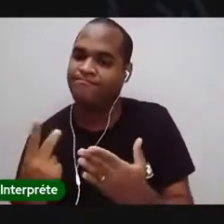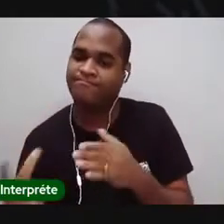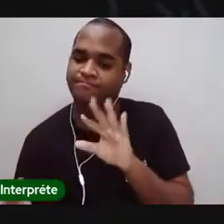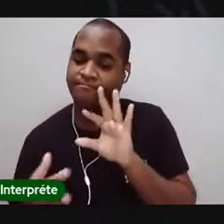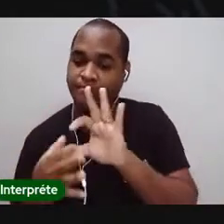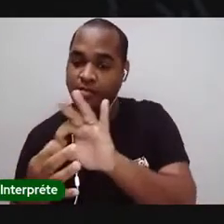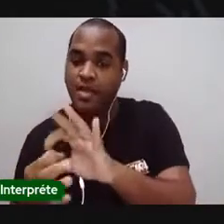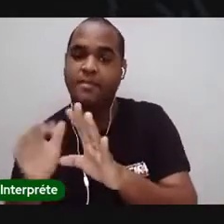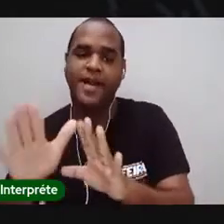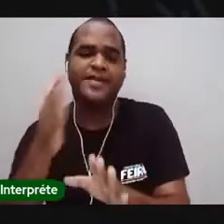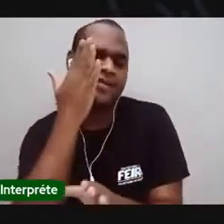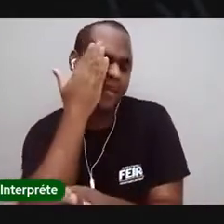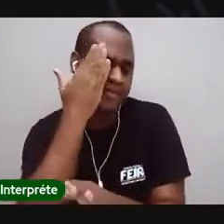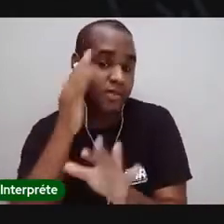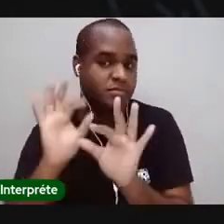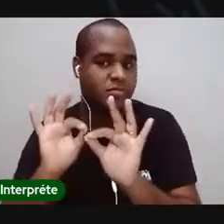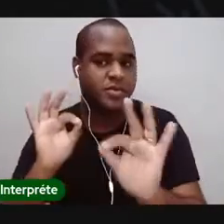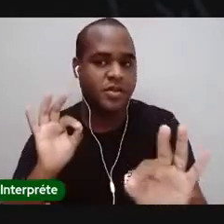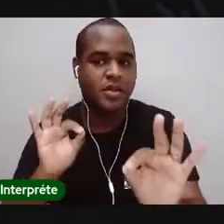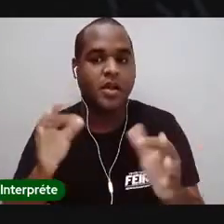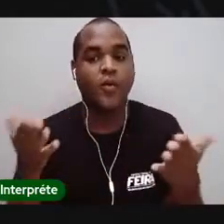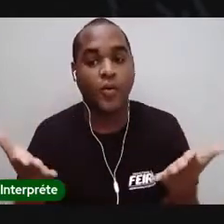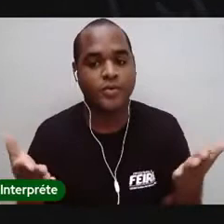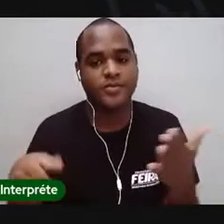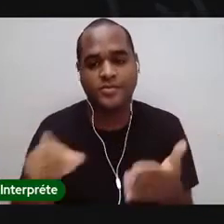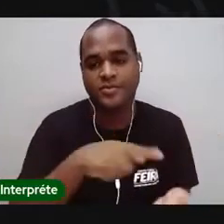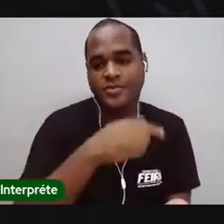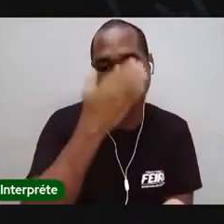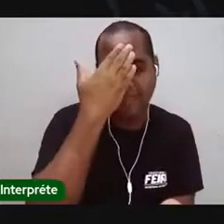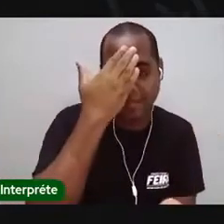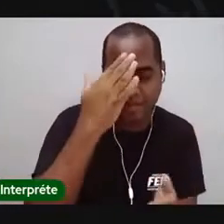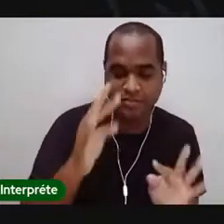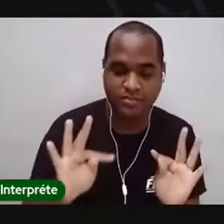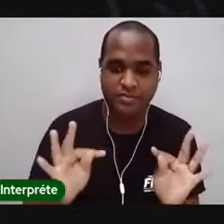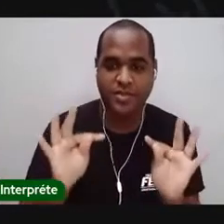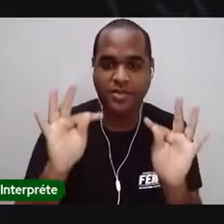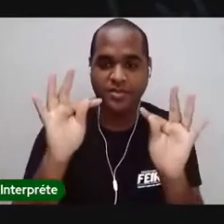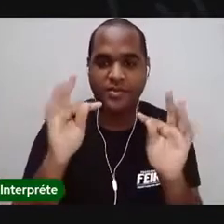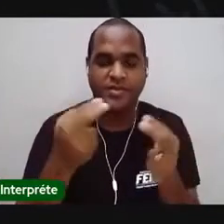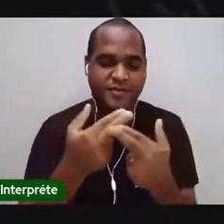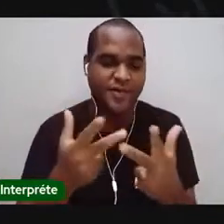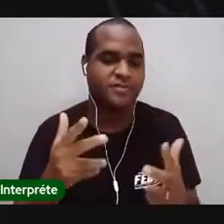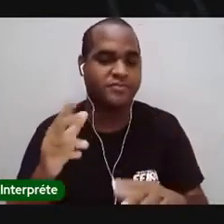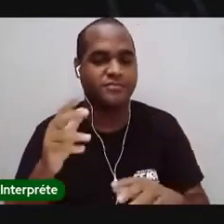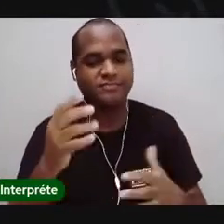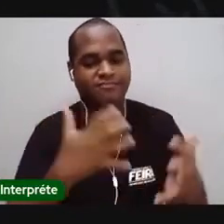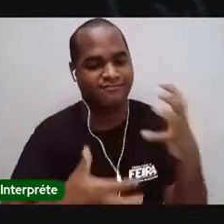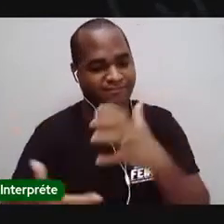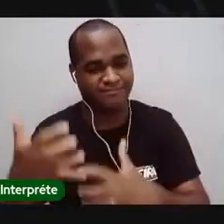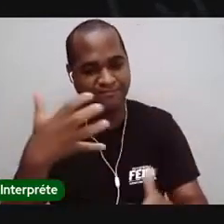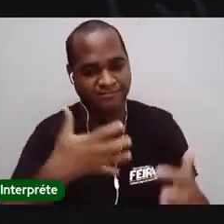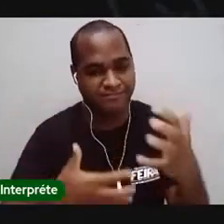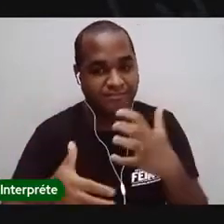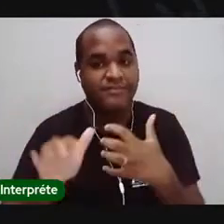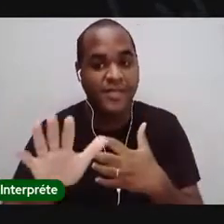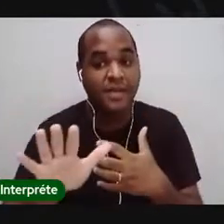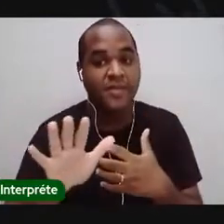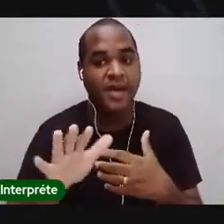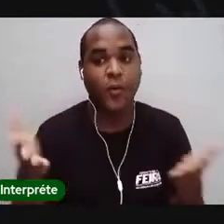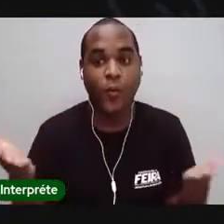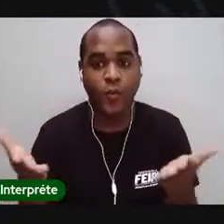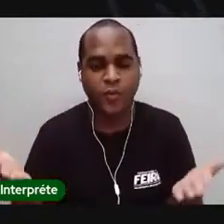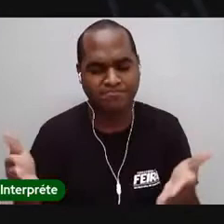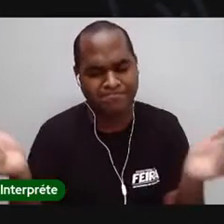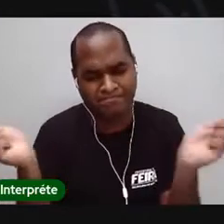distância. Eu quero dizer pra vocês que hoje em dia, a tecnologia que às vezes atrapalhou tanto a gente, né, ela está a nosso